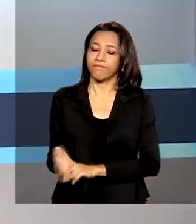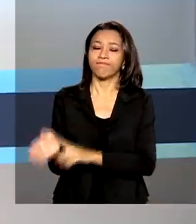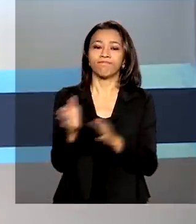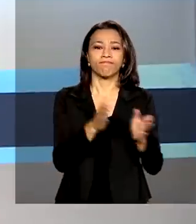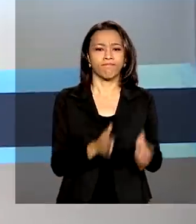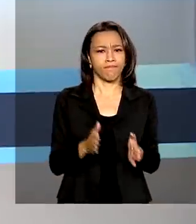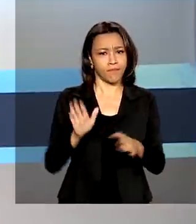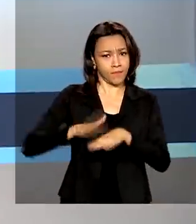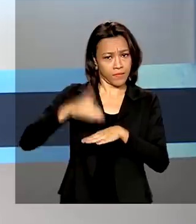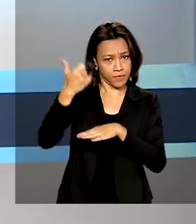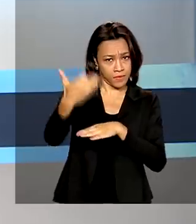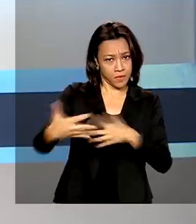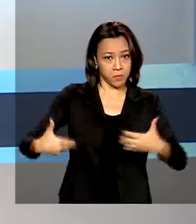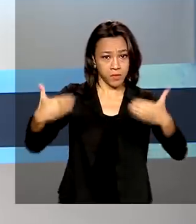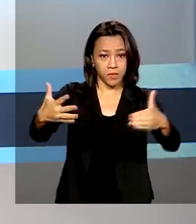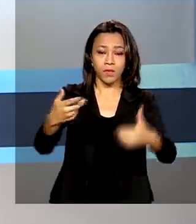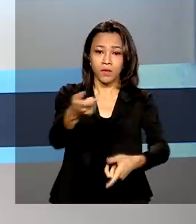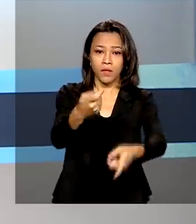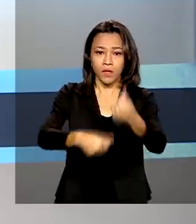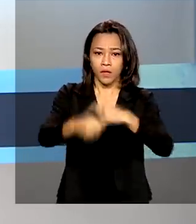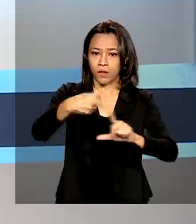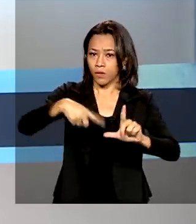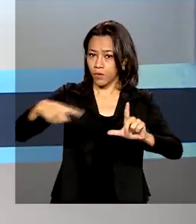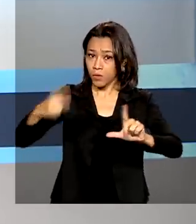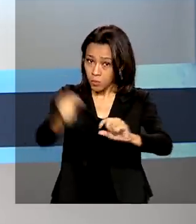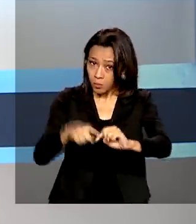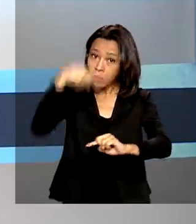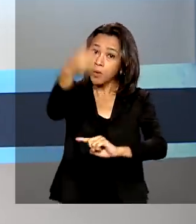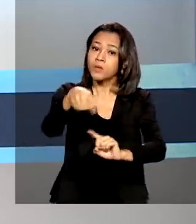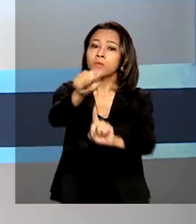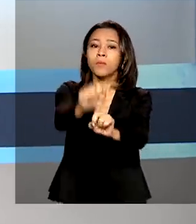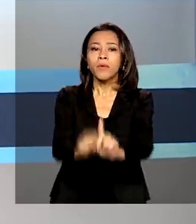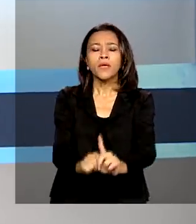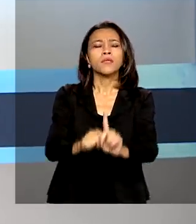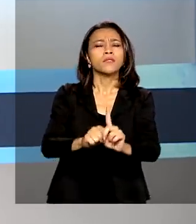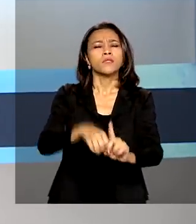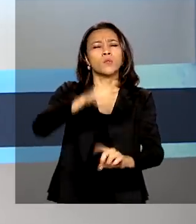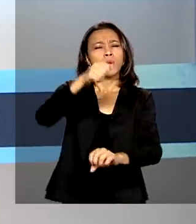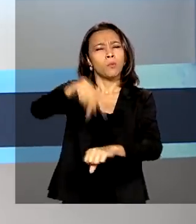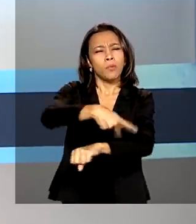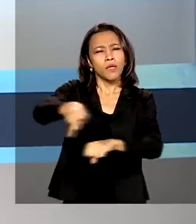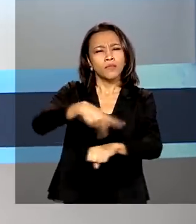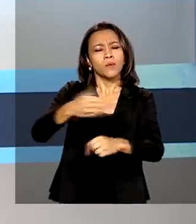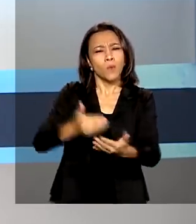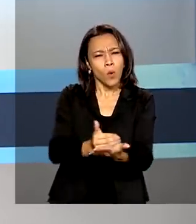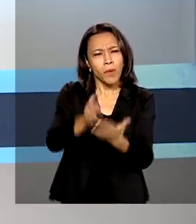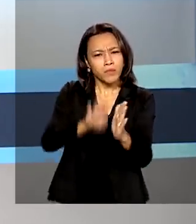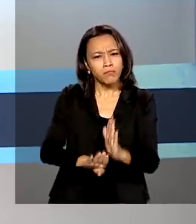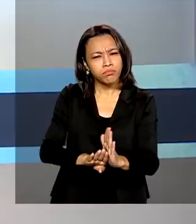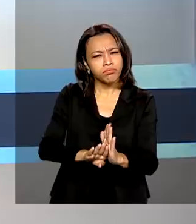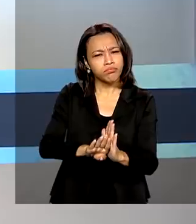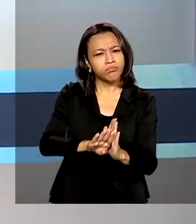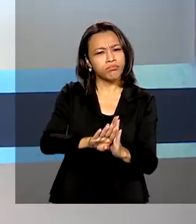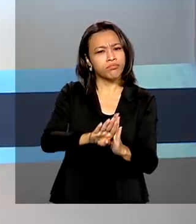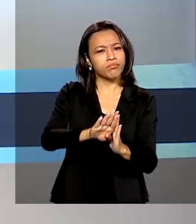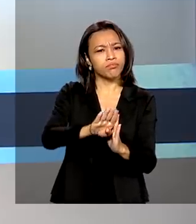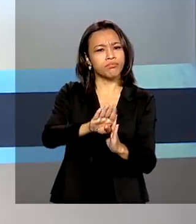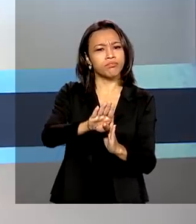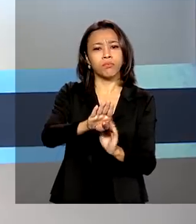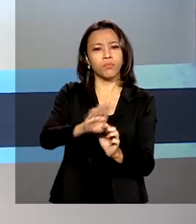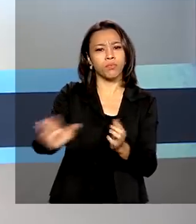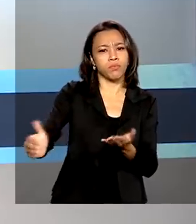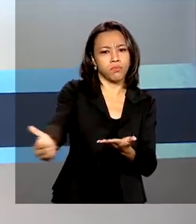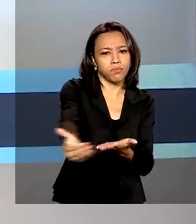Segundo o Ministério da Economia, a partir do mês que vem, o país começa uma nova trajetória de crescimento com estimativa de